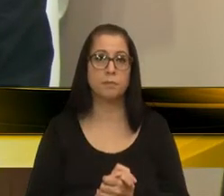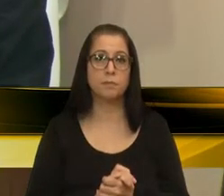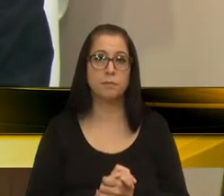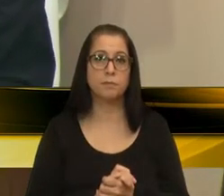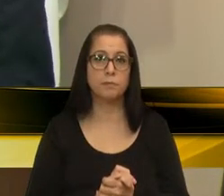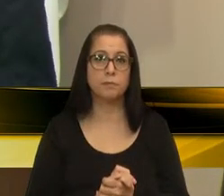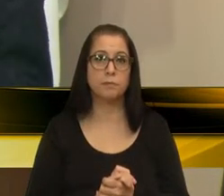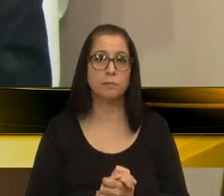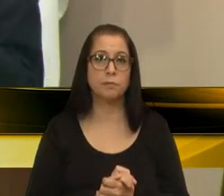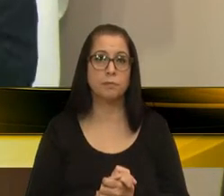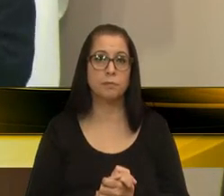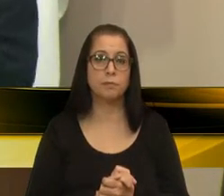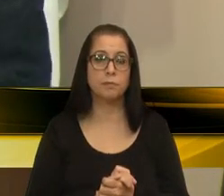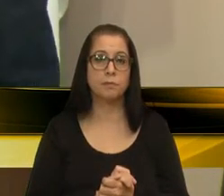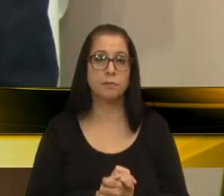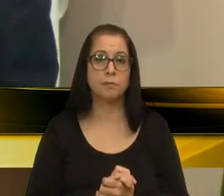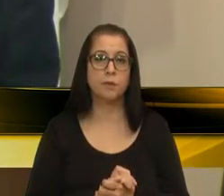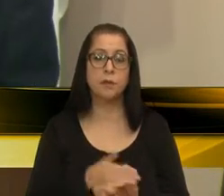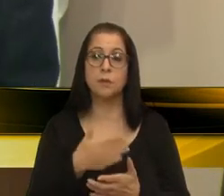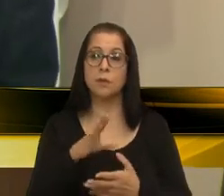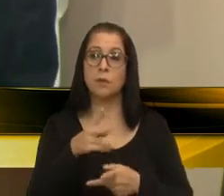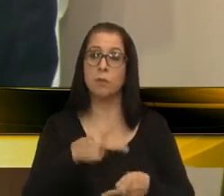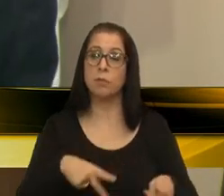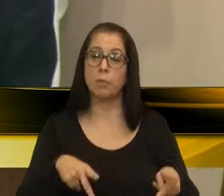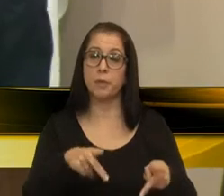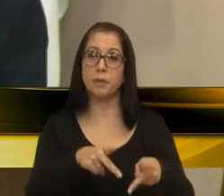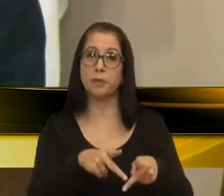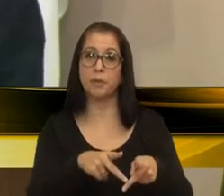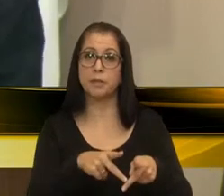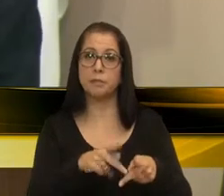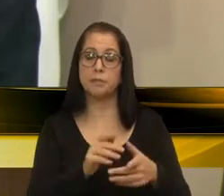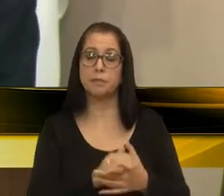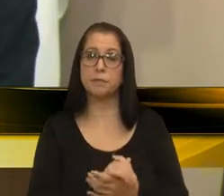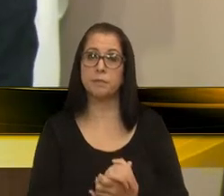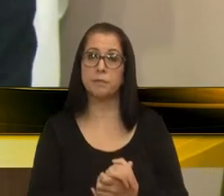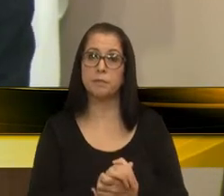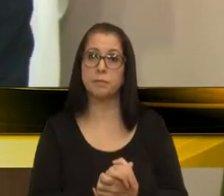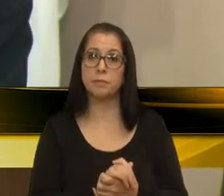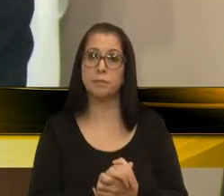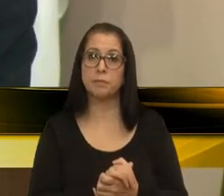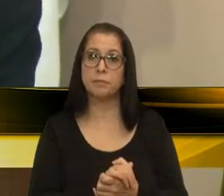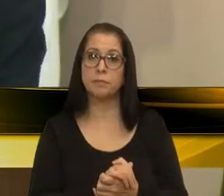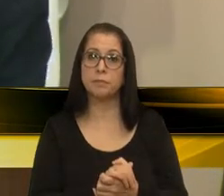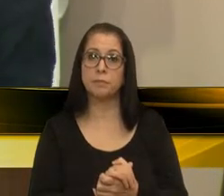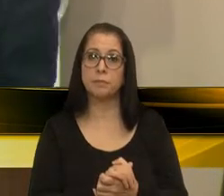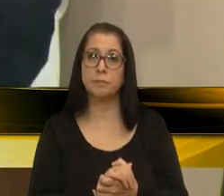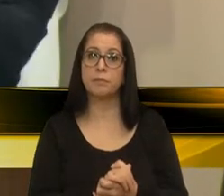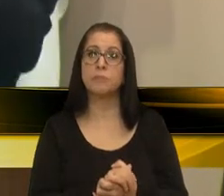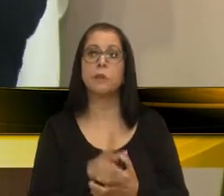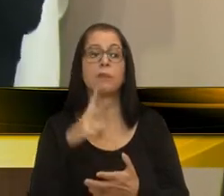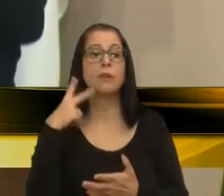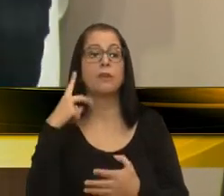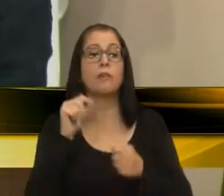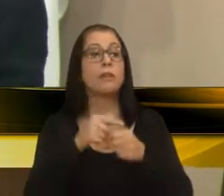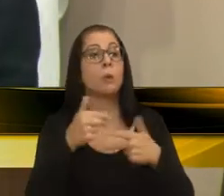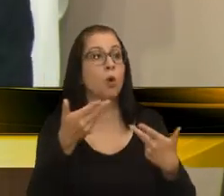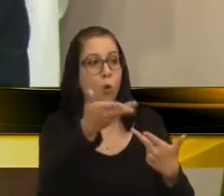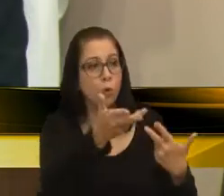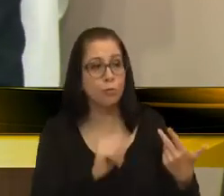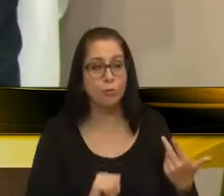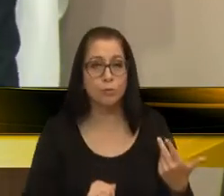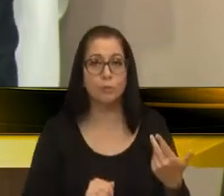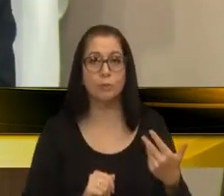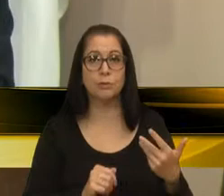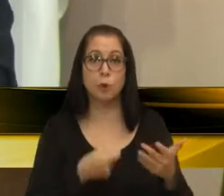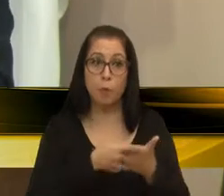E, inclusive, muitas vezes, a população me pontua, me direcionando a mim, vereador, vamos fazer alguma coisa aqui, todos,